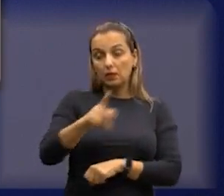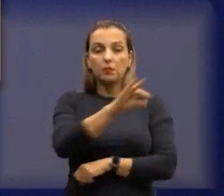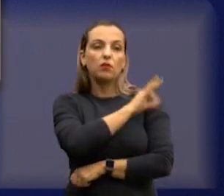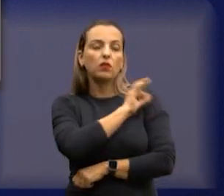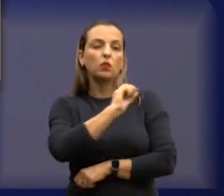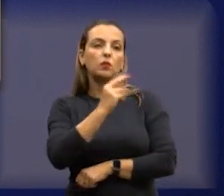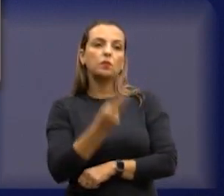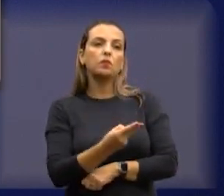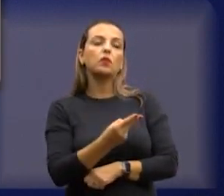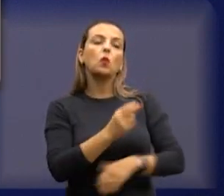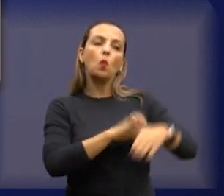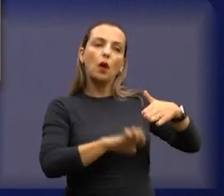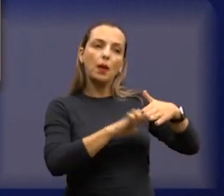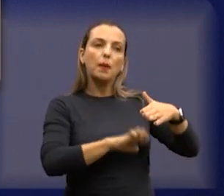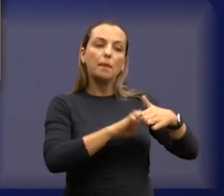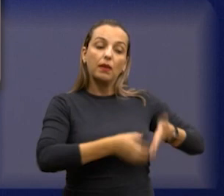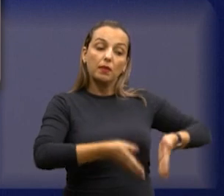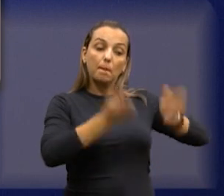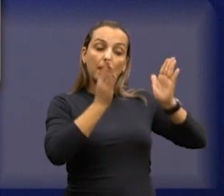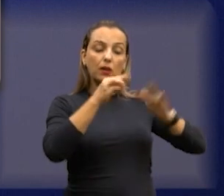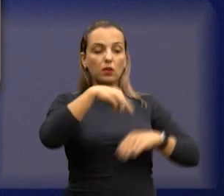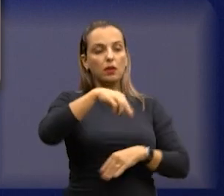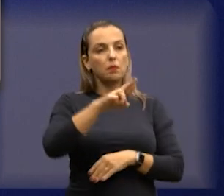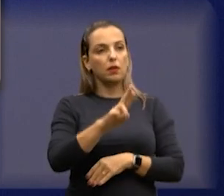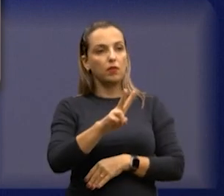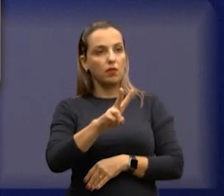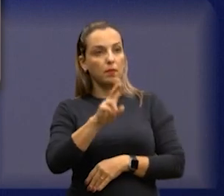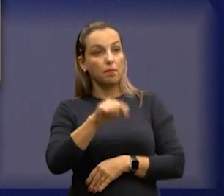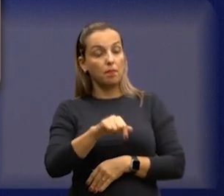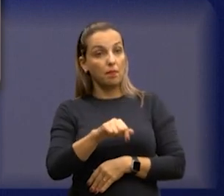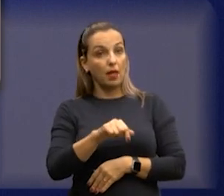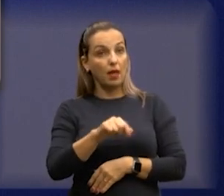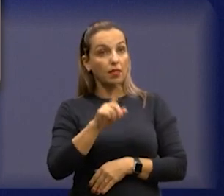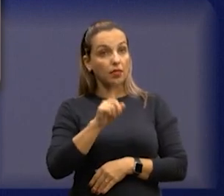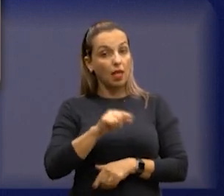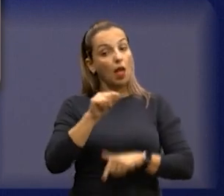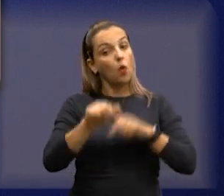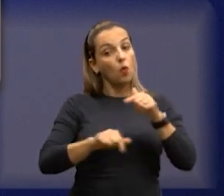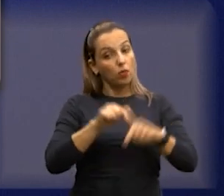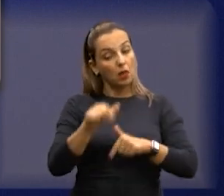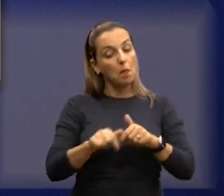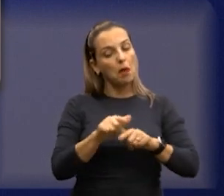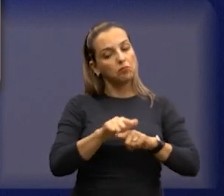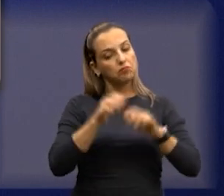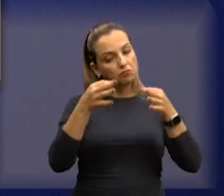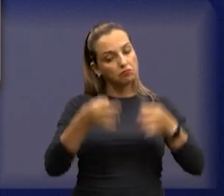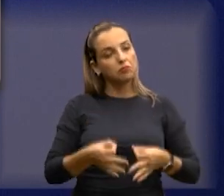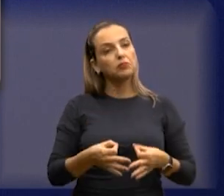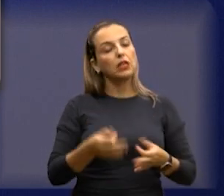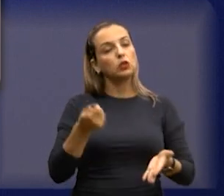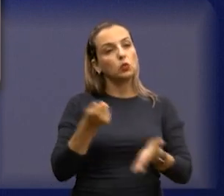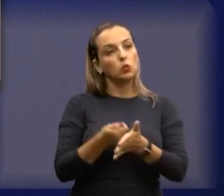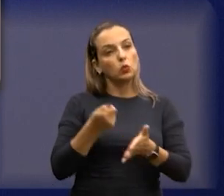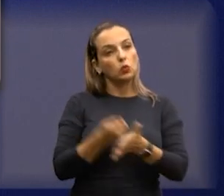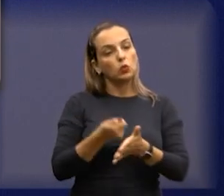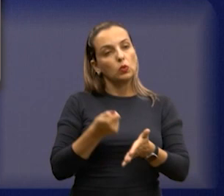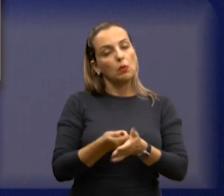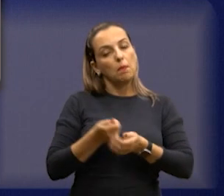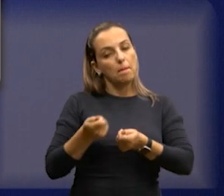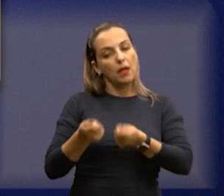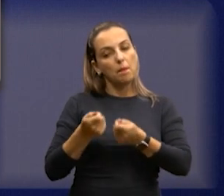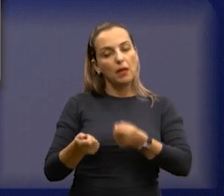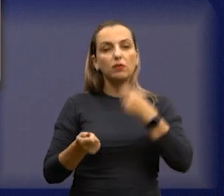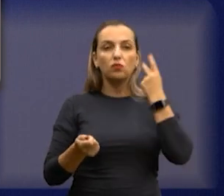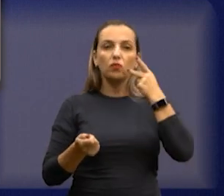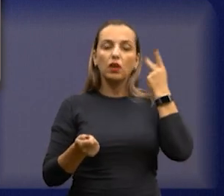ou se foi a MRV, mas o que vale para o povo é o trabalho realizado, e a cobrança do vereador, como uma vereadora